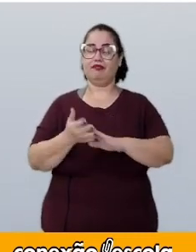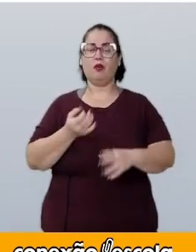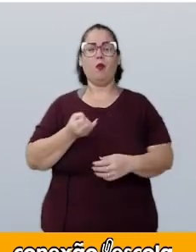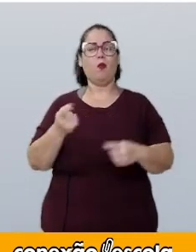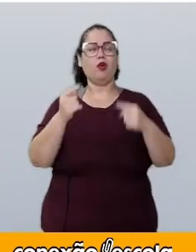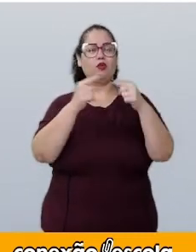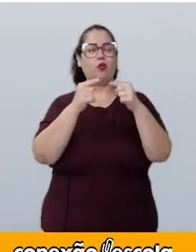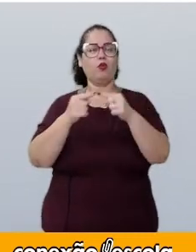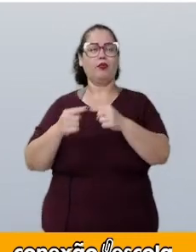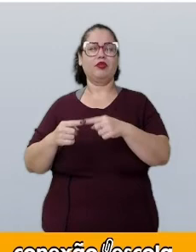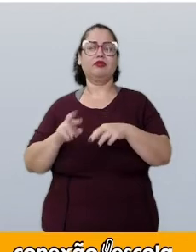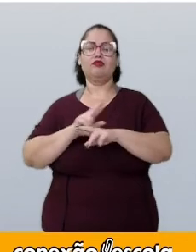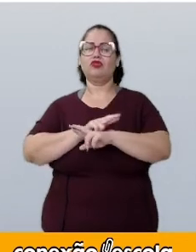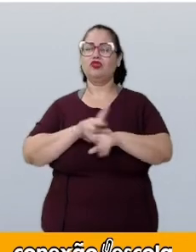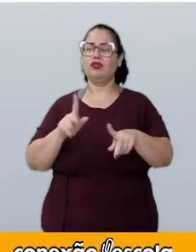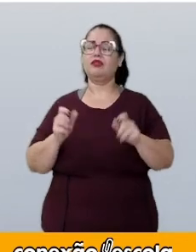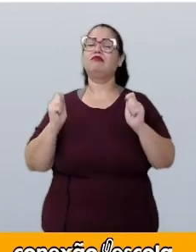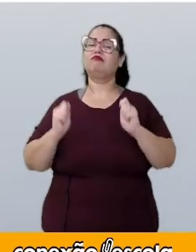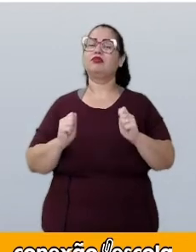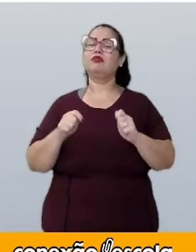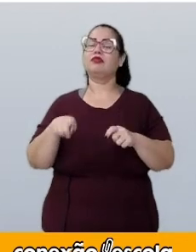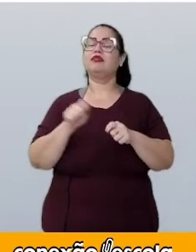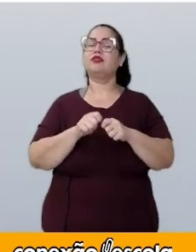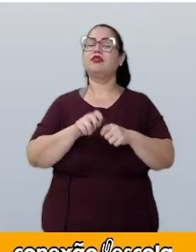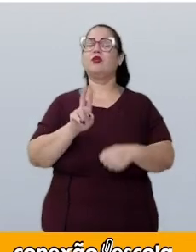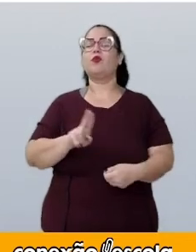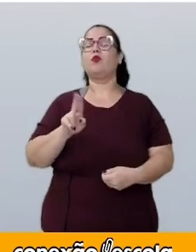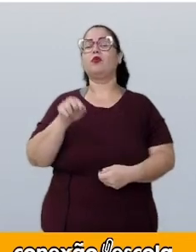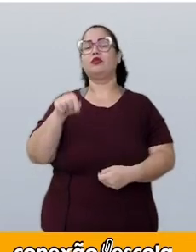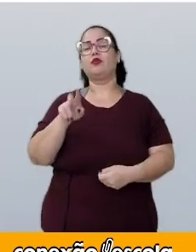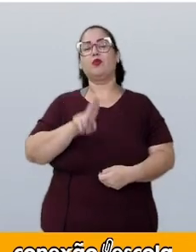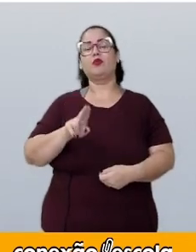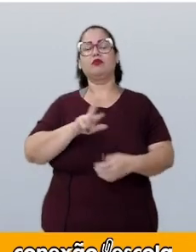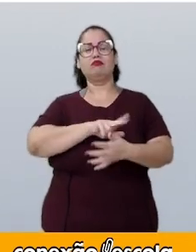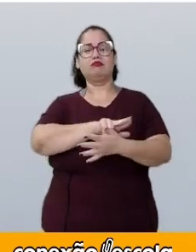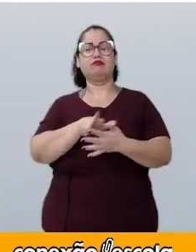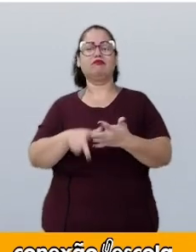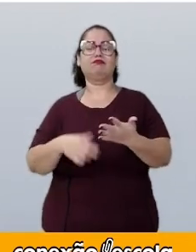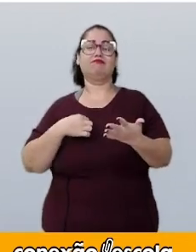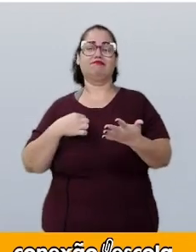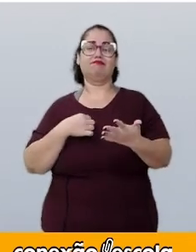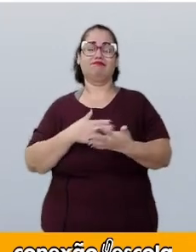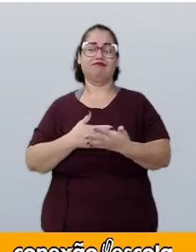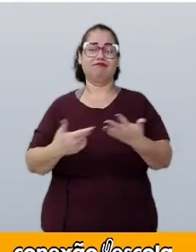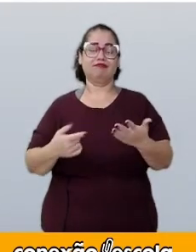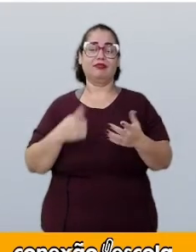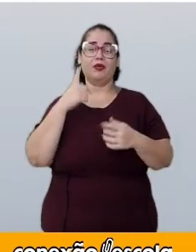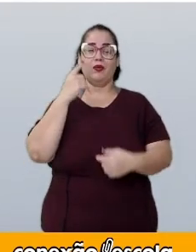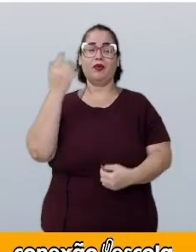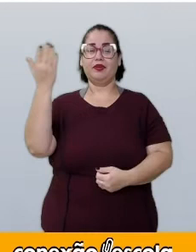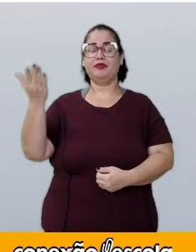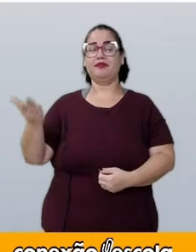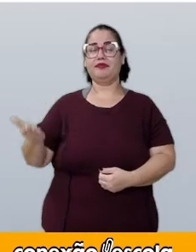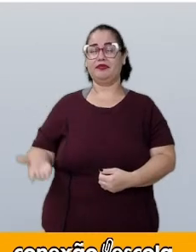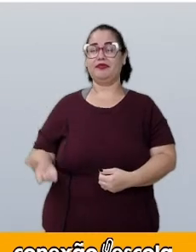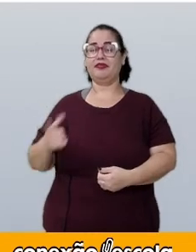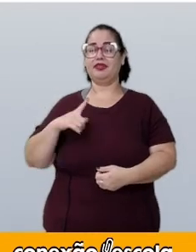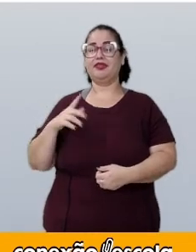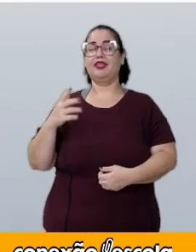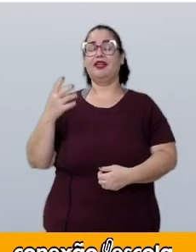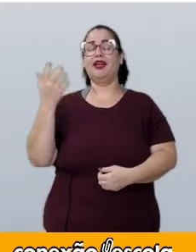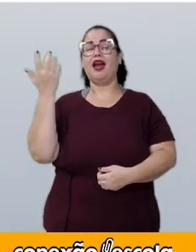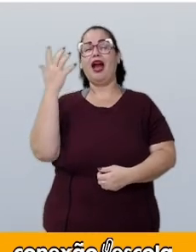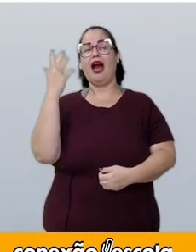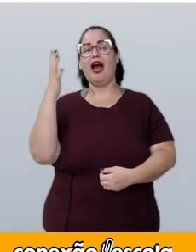diferentes ela pode formar com essas peças? Acompanhe a nossa árvore de